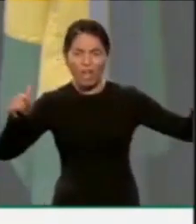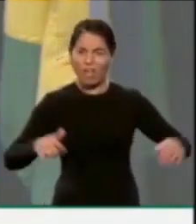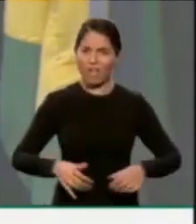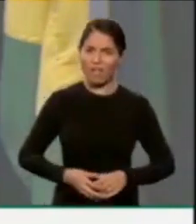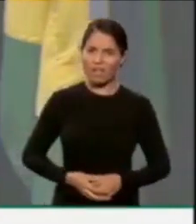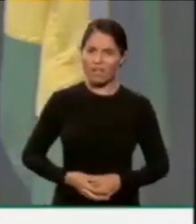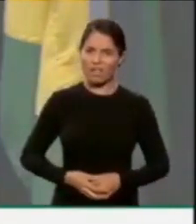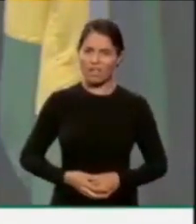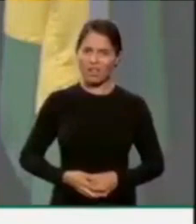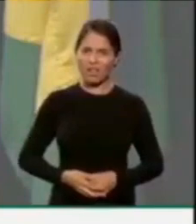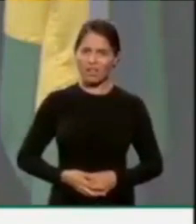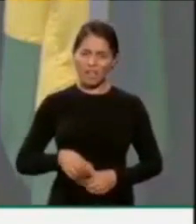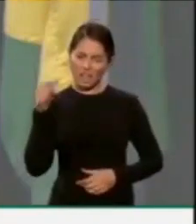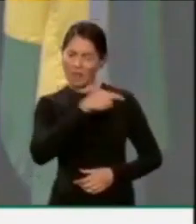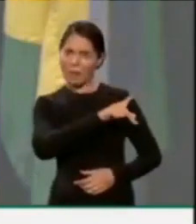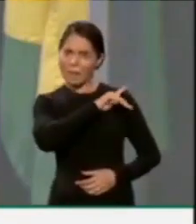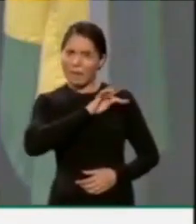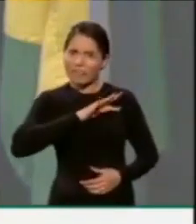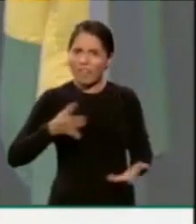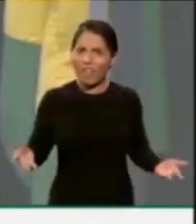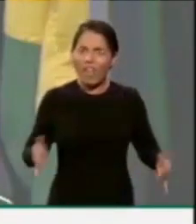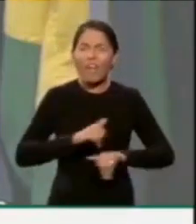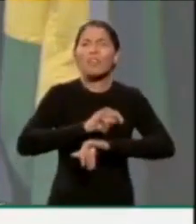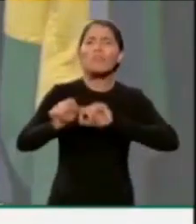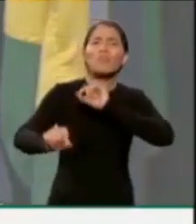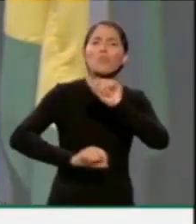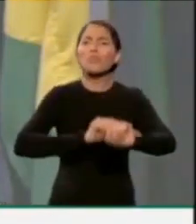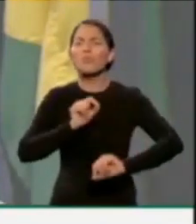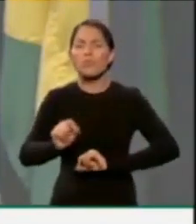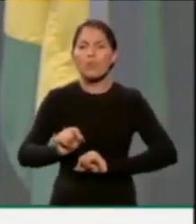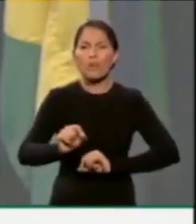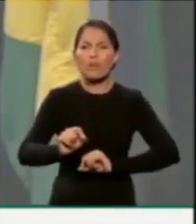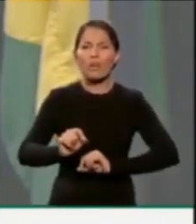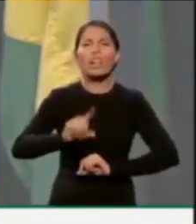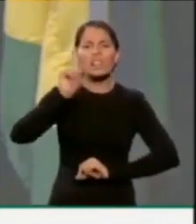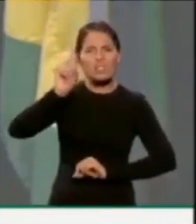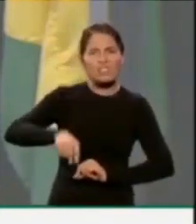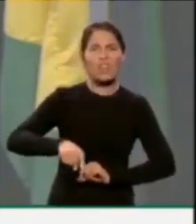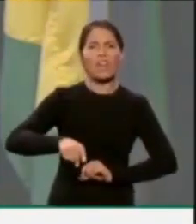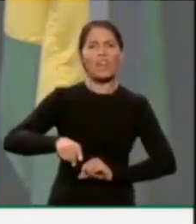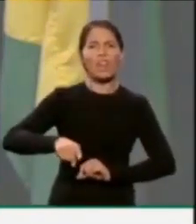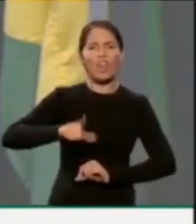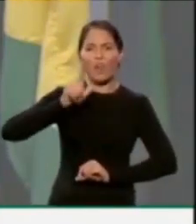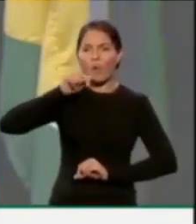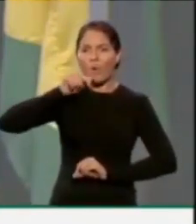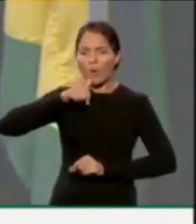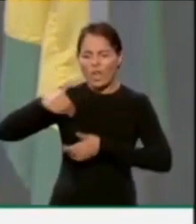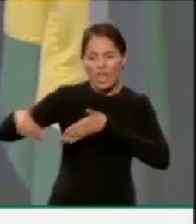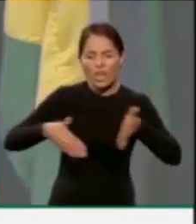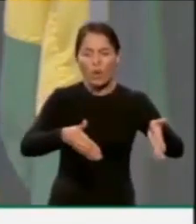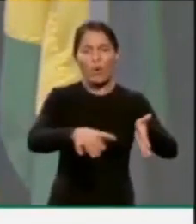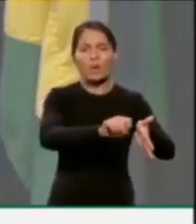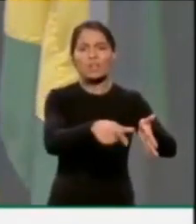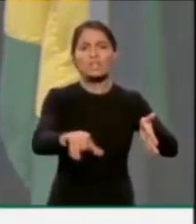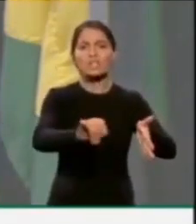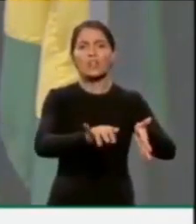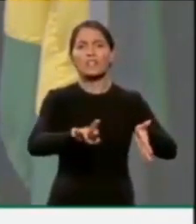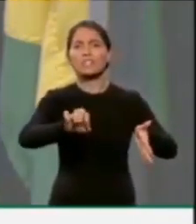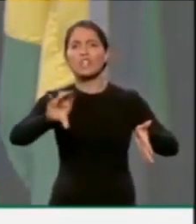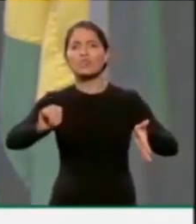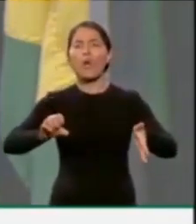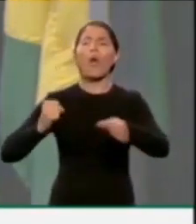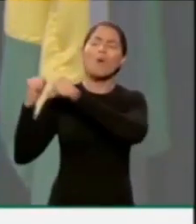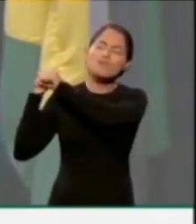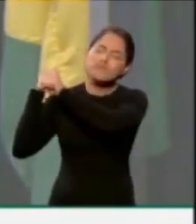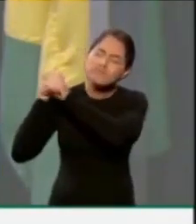esquerda, o PT, disse que entregaria a transposição do Rio São Francisco em décadas.